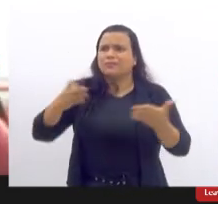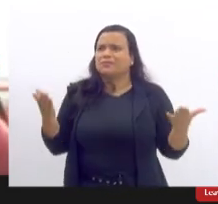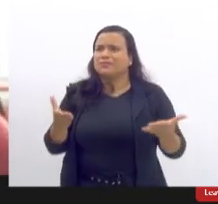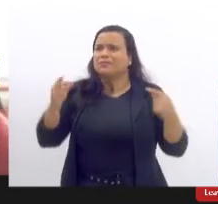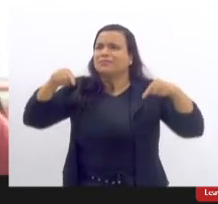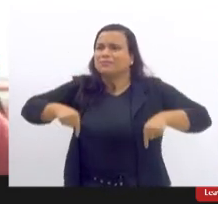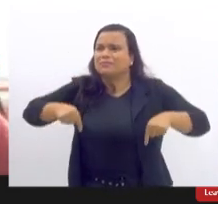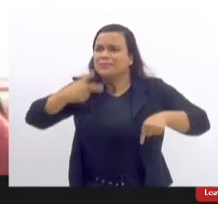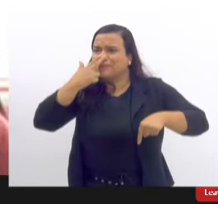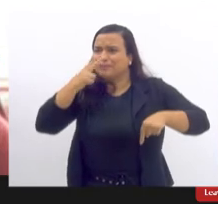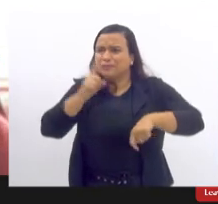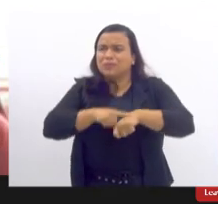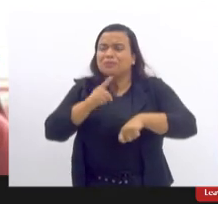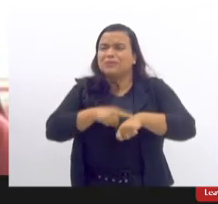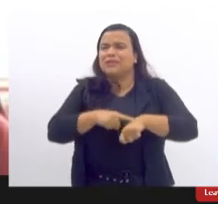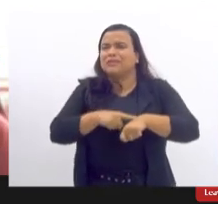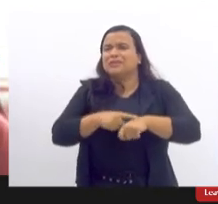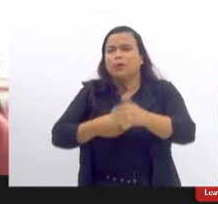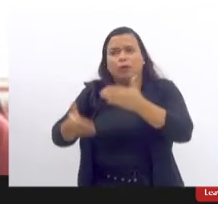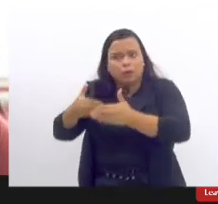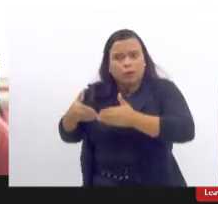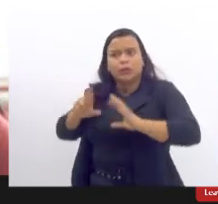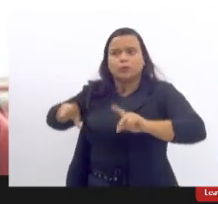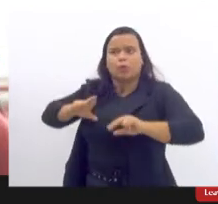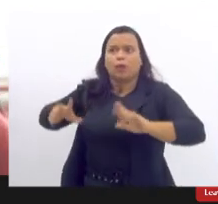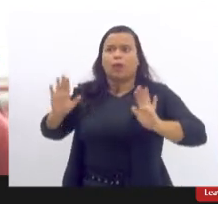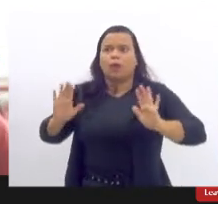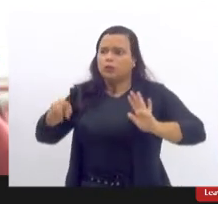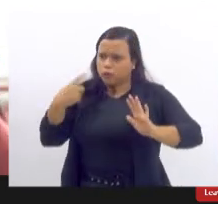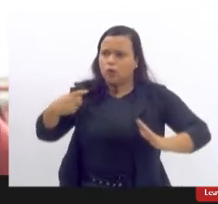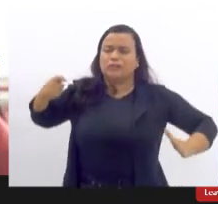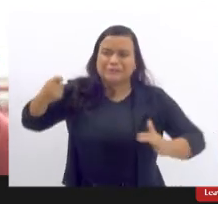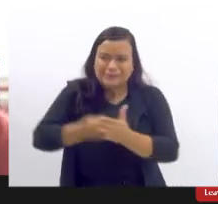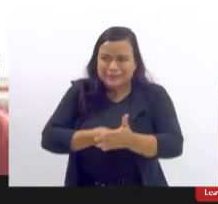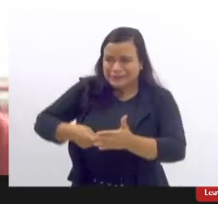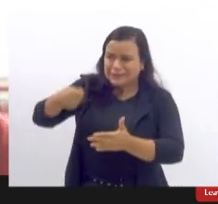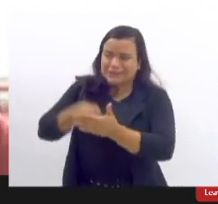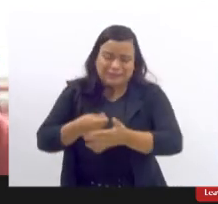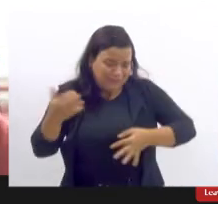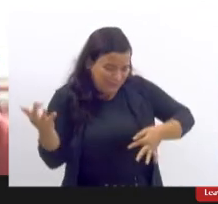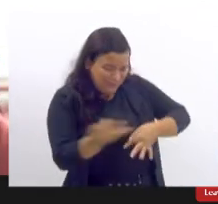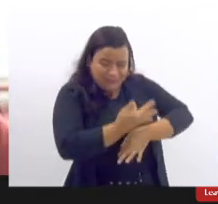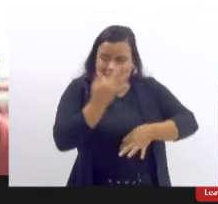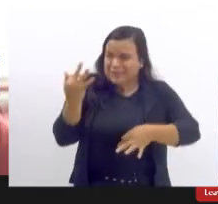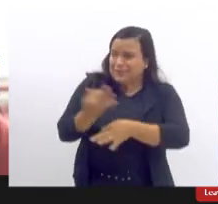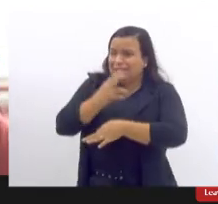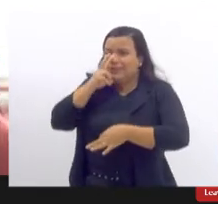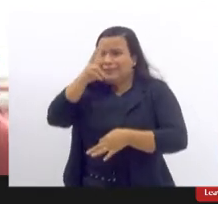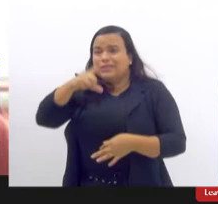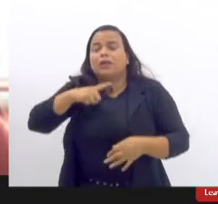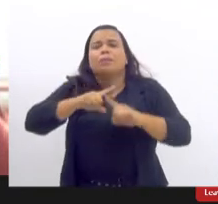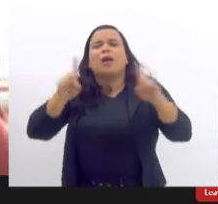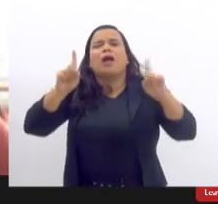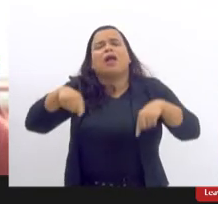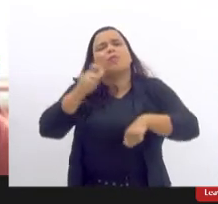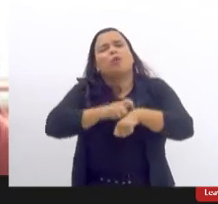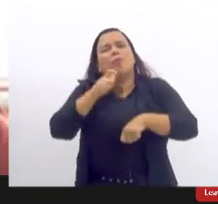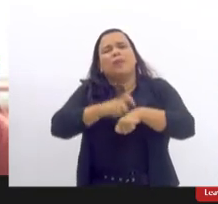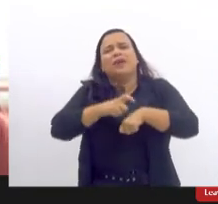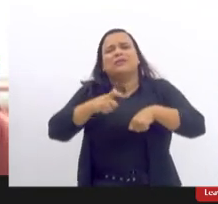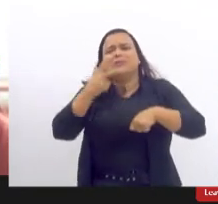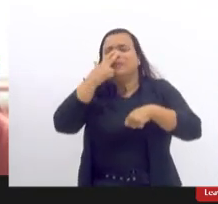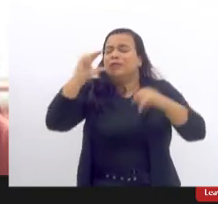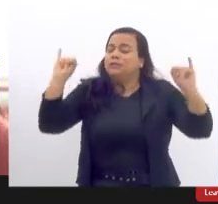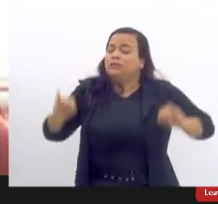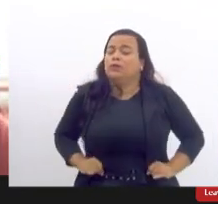de eu não vou dizer de retrocessos porque a gente resiste muito mas um momento de desgaste para